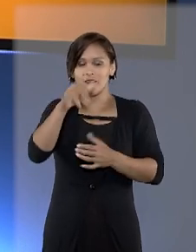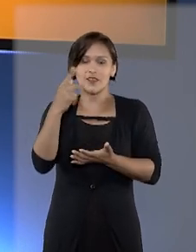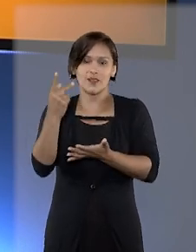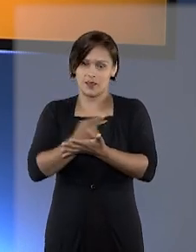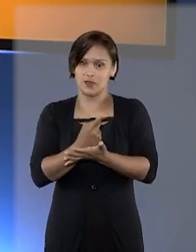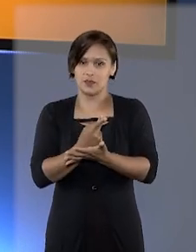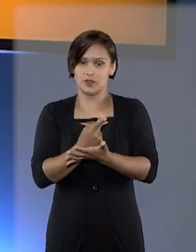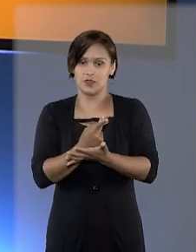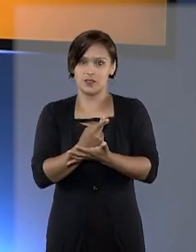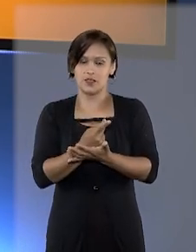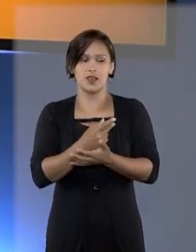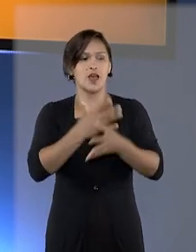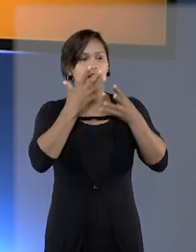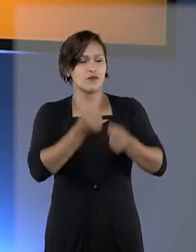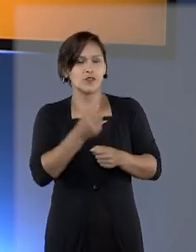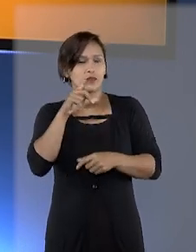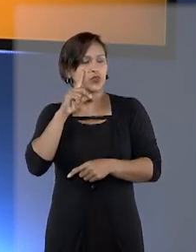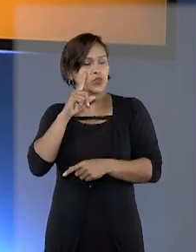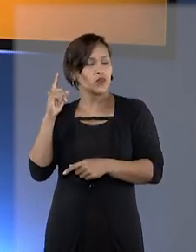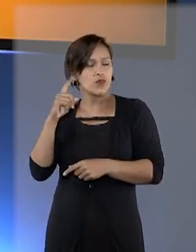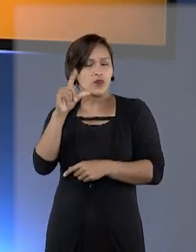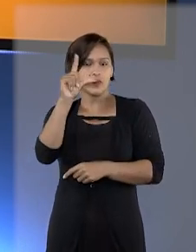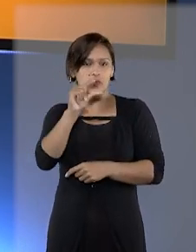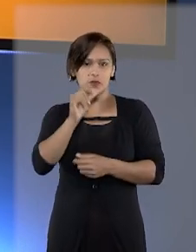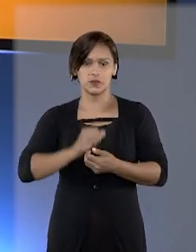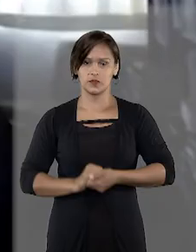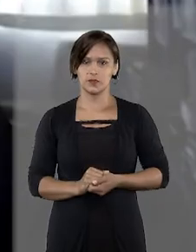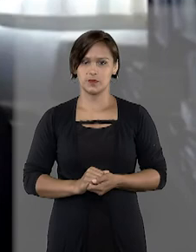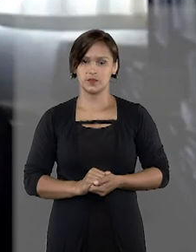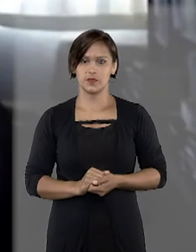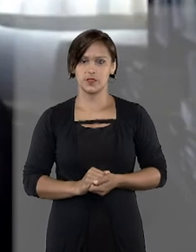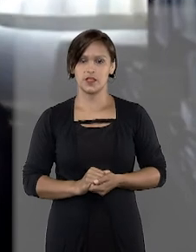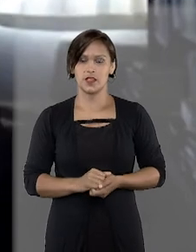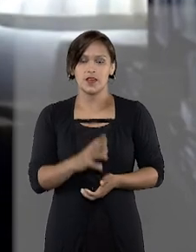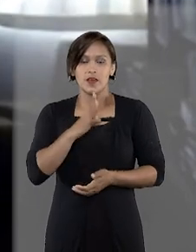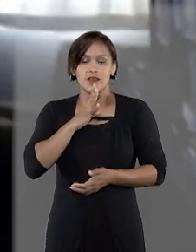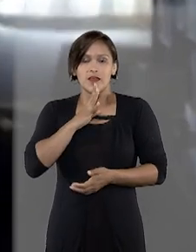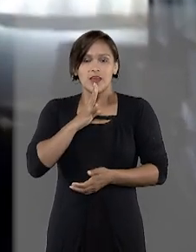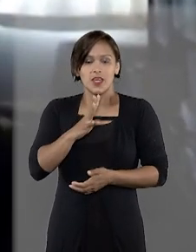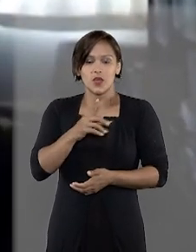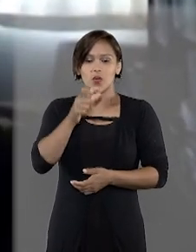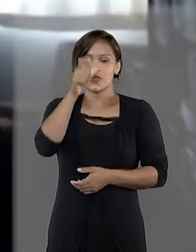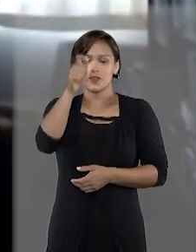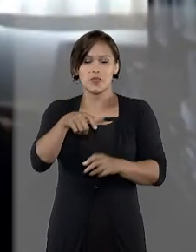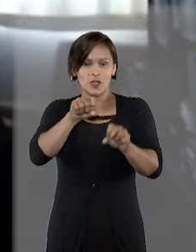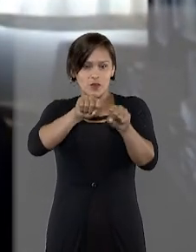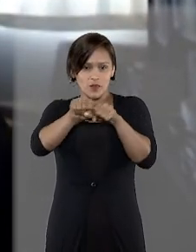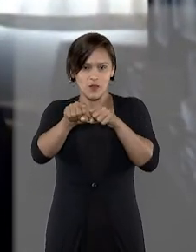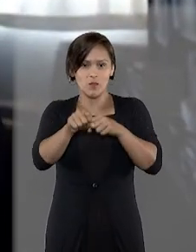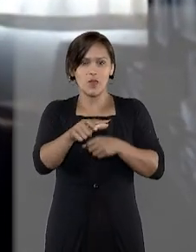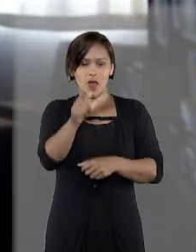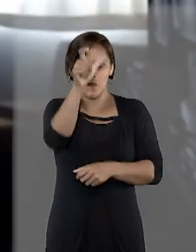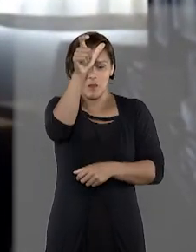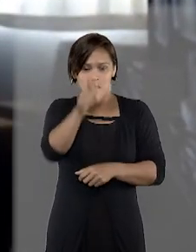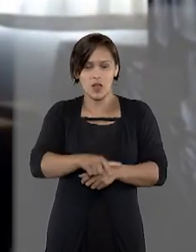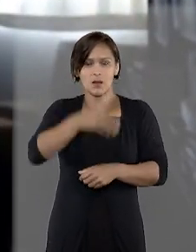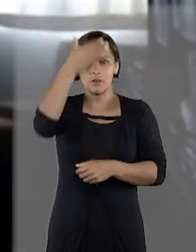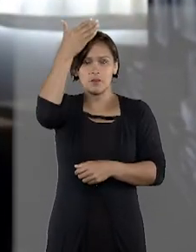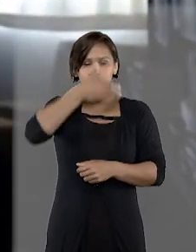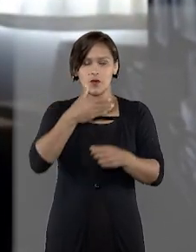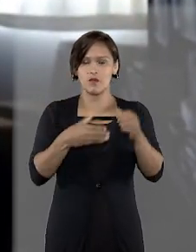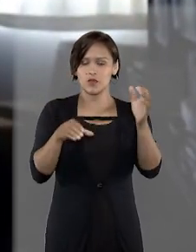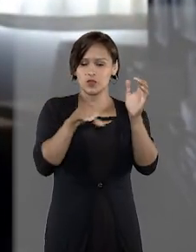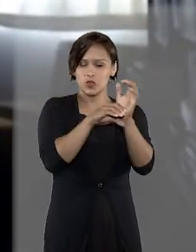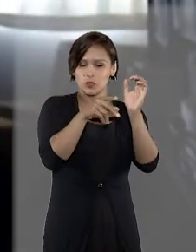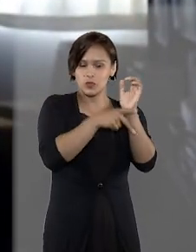que isso aconteça. Vamos ouvir mais um trecho. O reconhecimento formal, que é a prova que o Código de